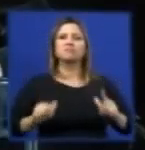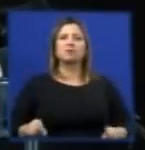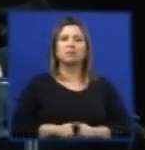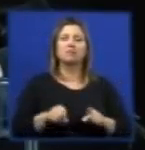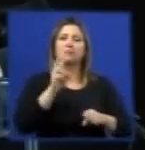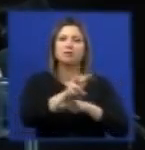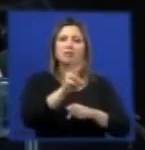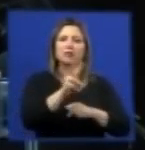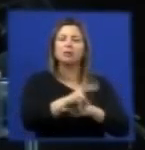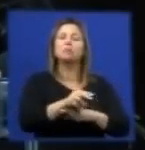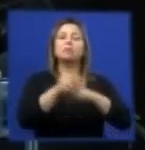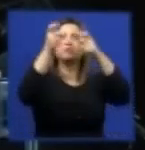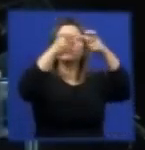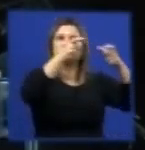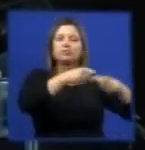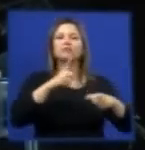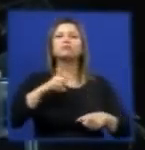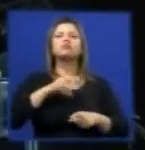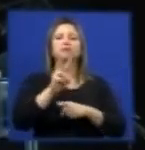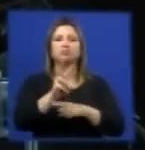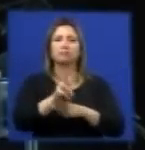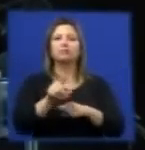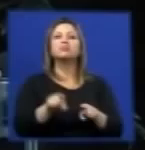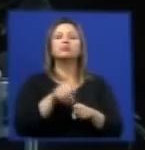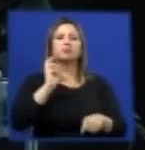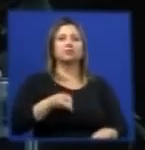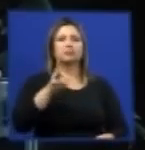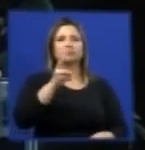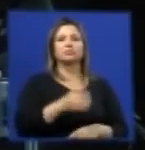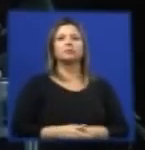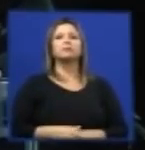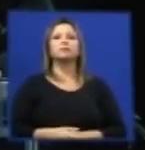unidades de processamento. Ainda